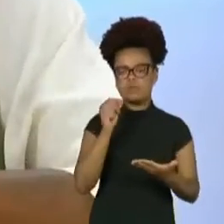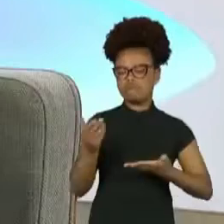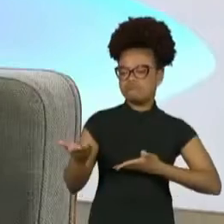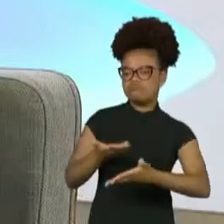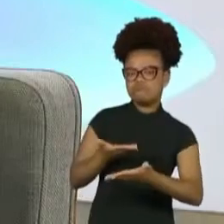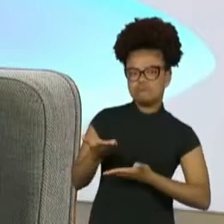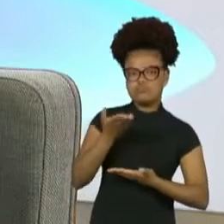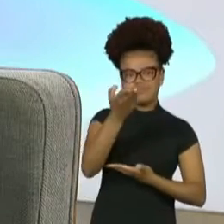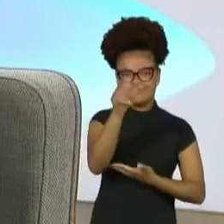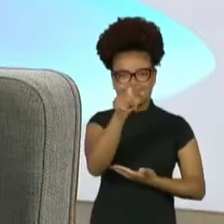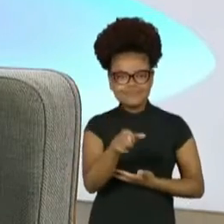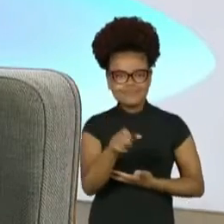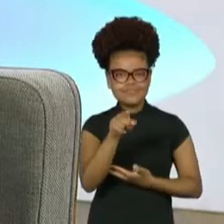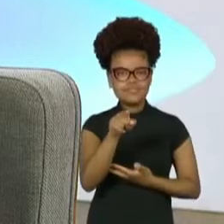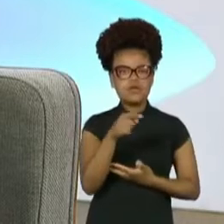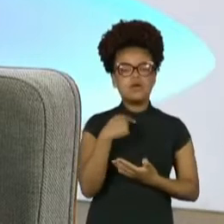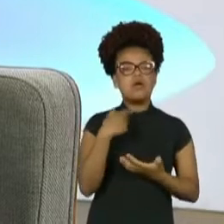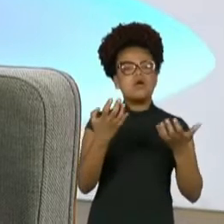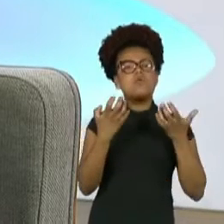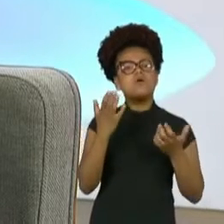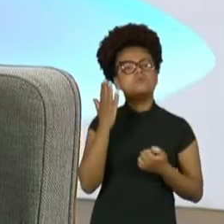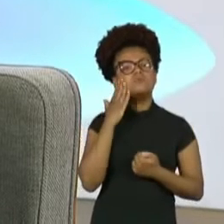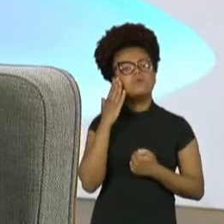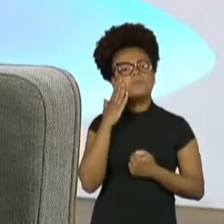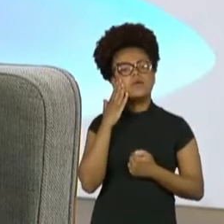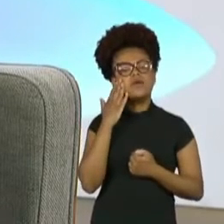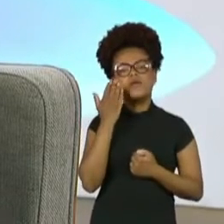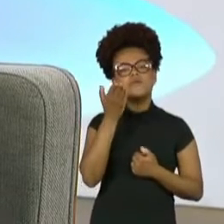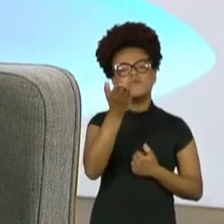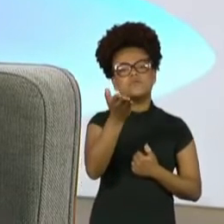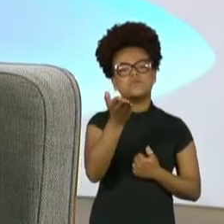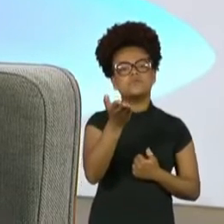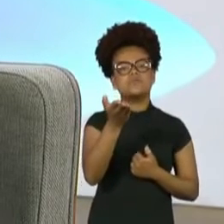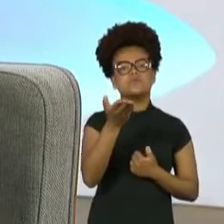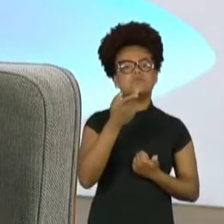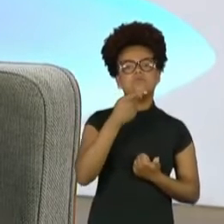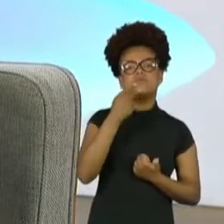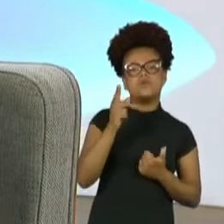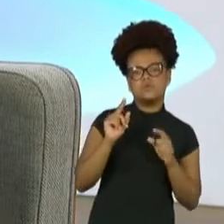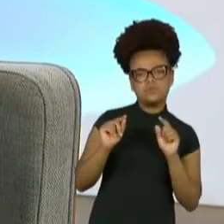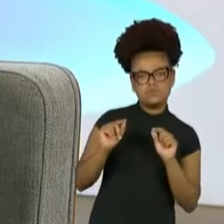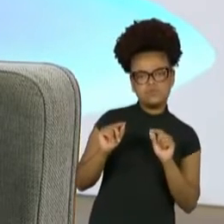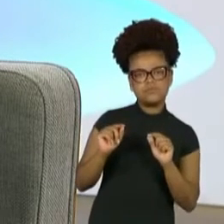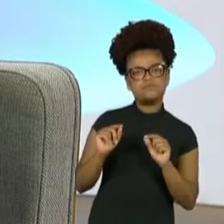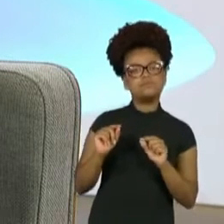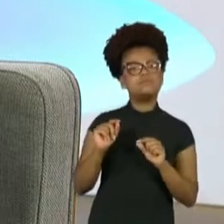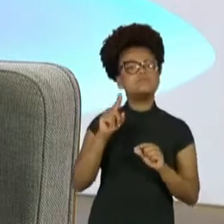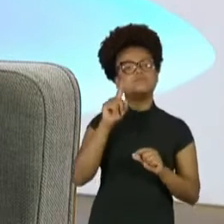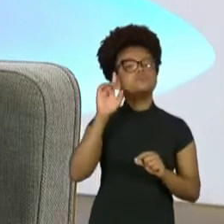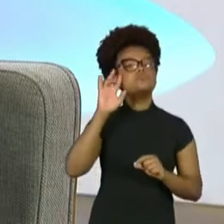Então, queria saber o que você falaria para a Zezé de quarenta anos atrás.